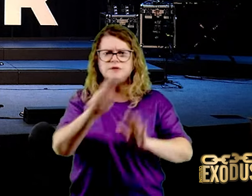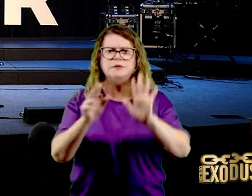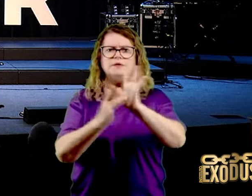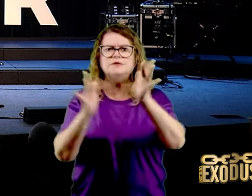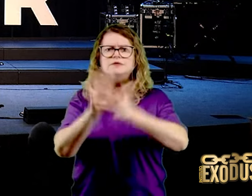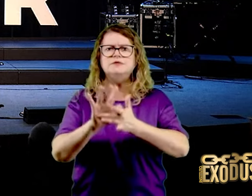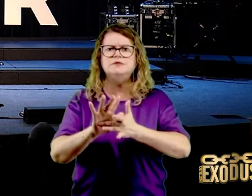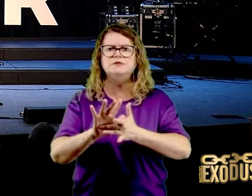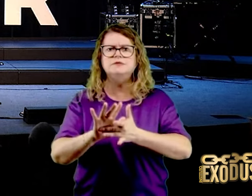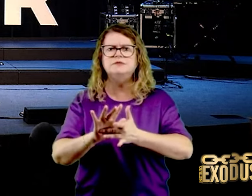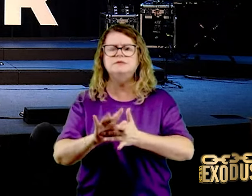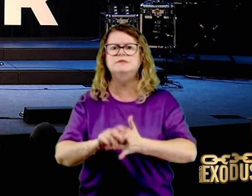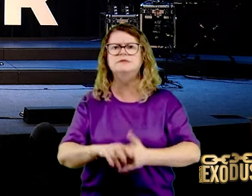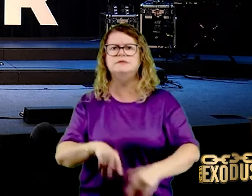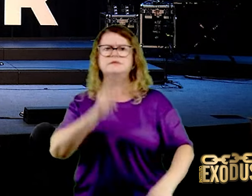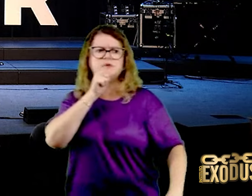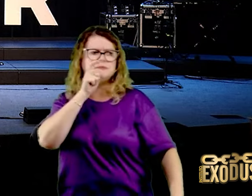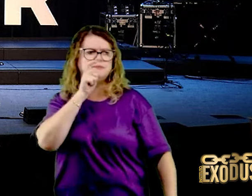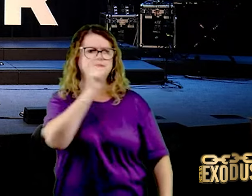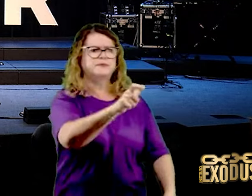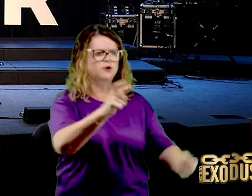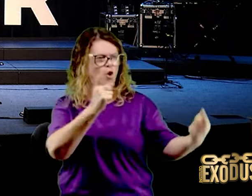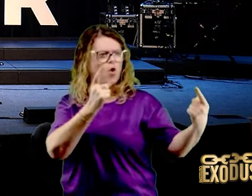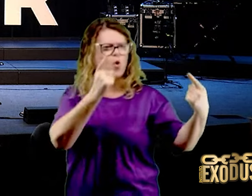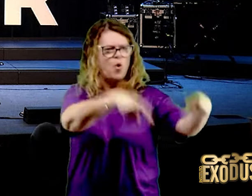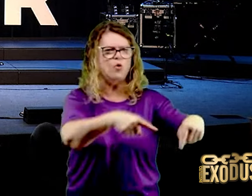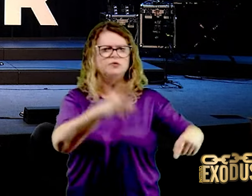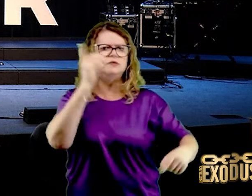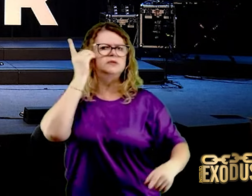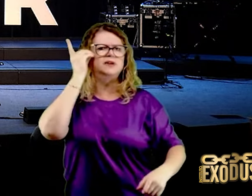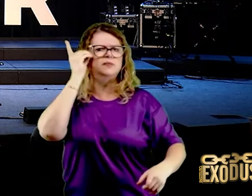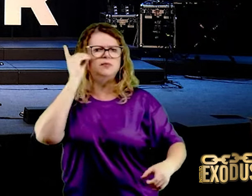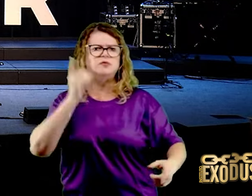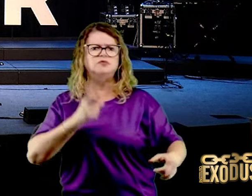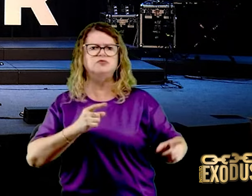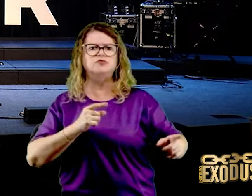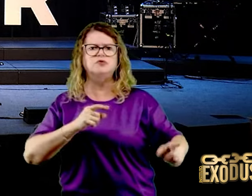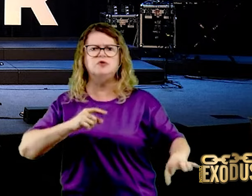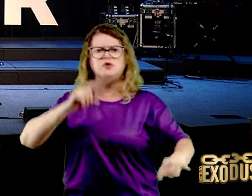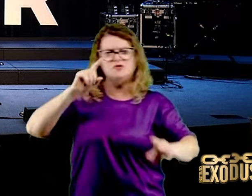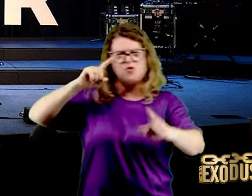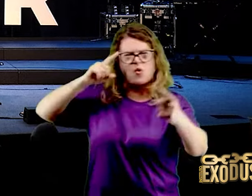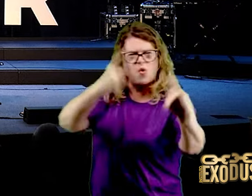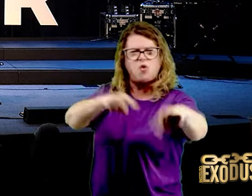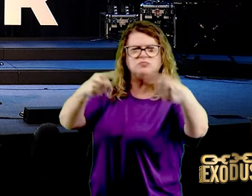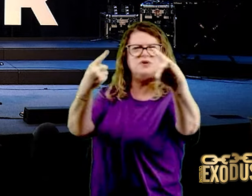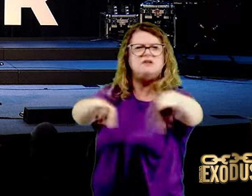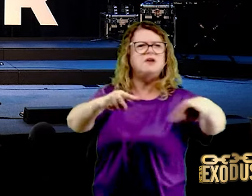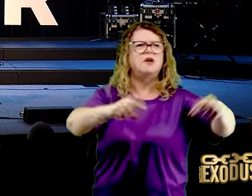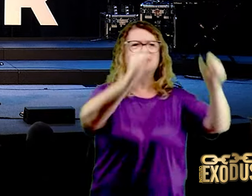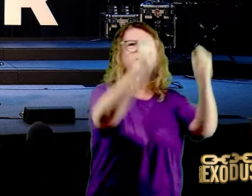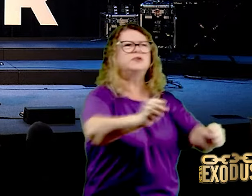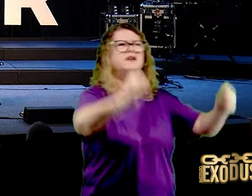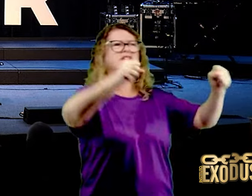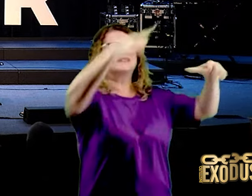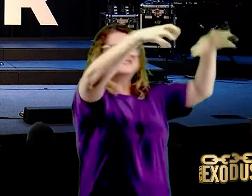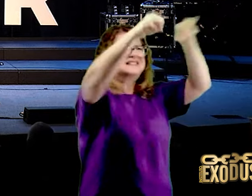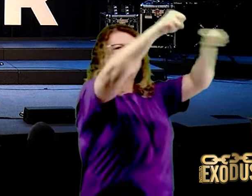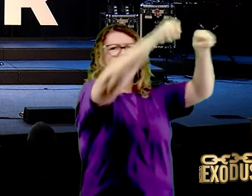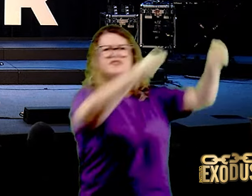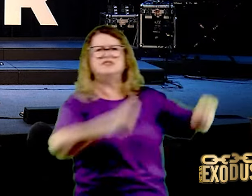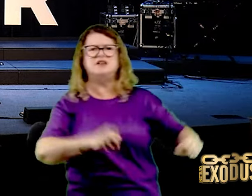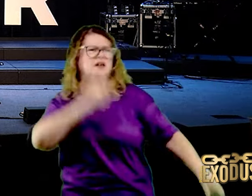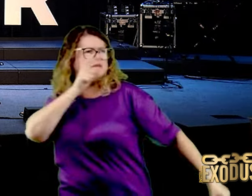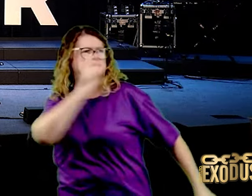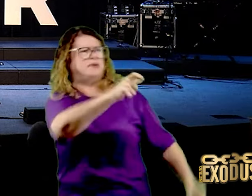Eu repreendo todo espírito imundo, todo espírito maligno das trevas, eu repreendo em nome de